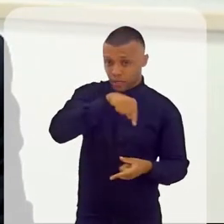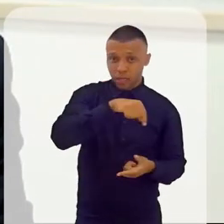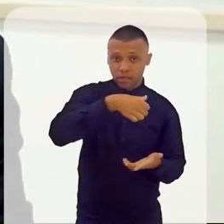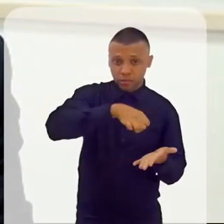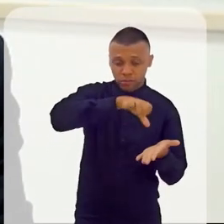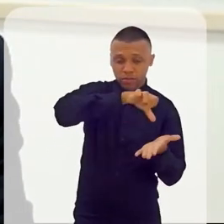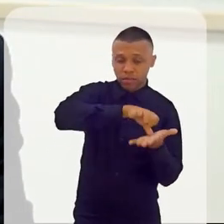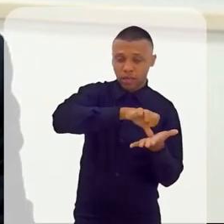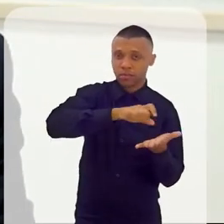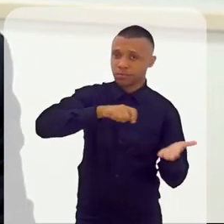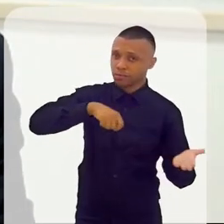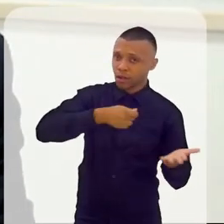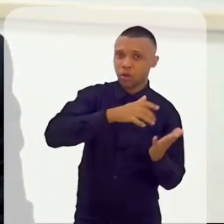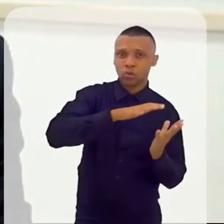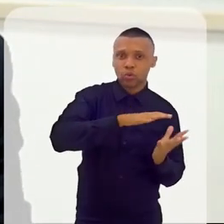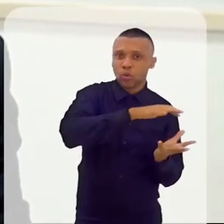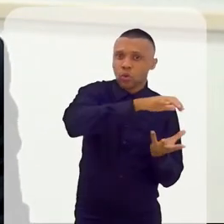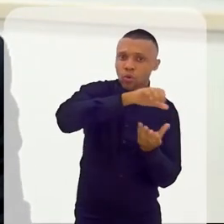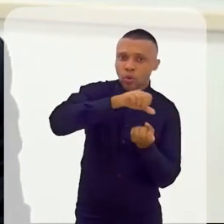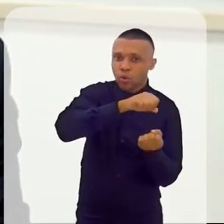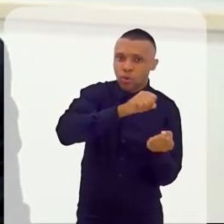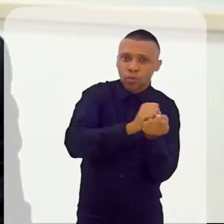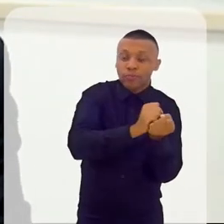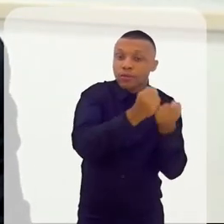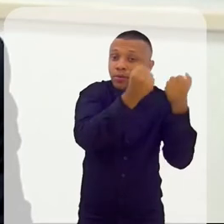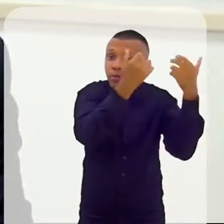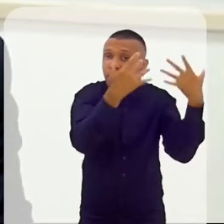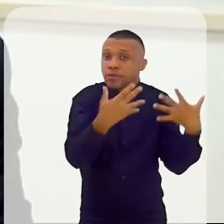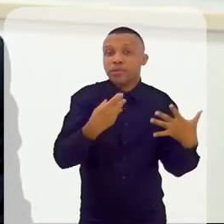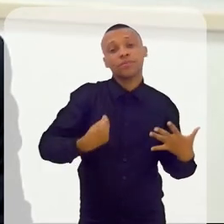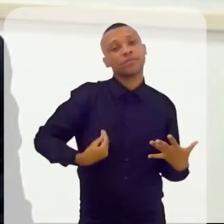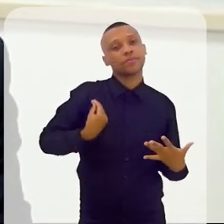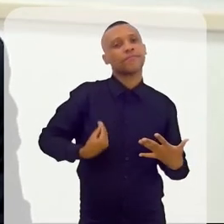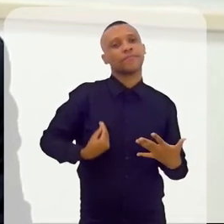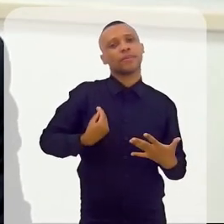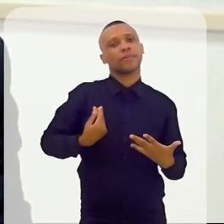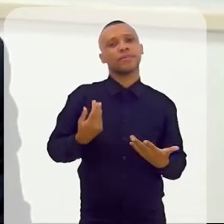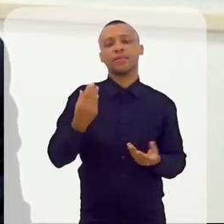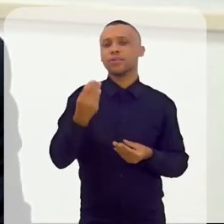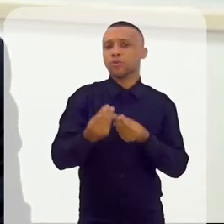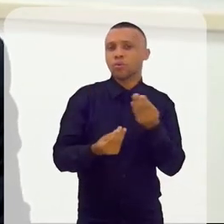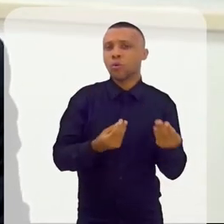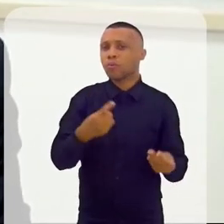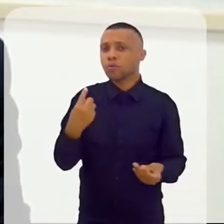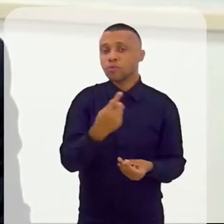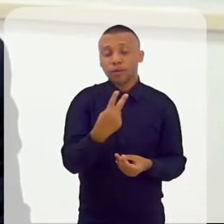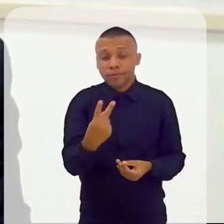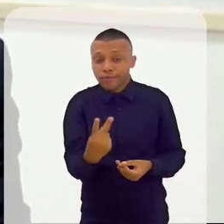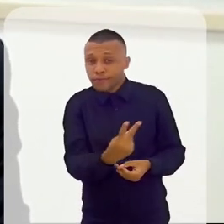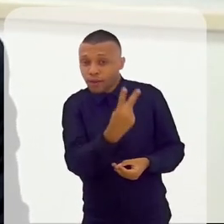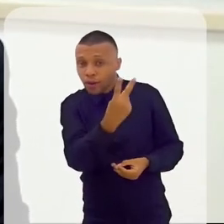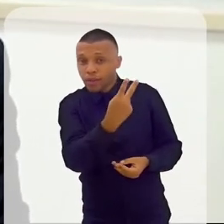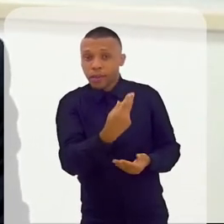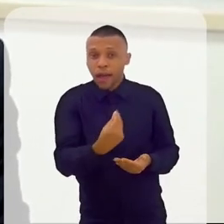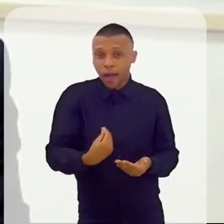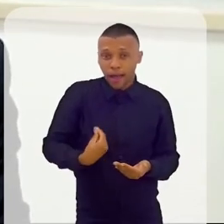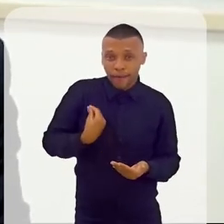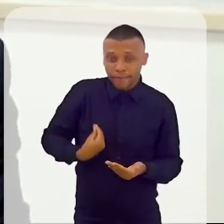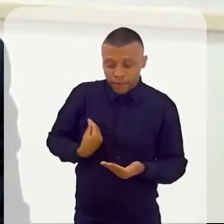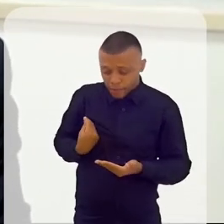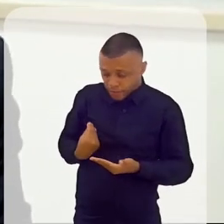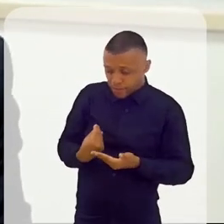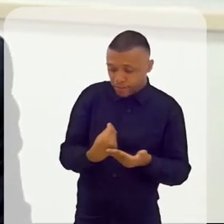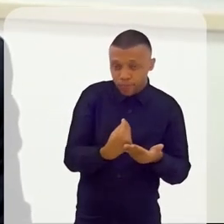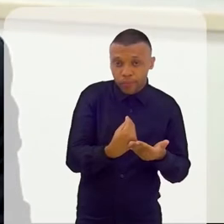Sustentabilidade, nós falamos de vida, nós falamos de vida, como nós devemos valorizar a